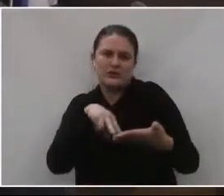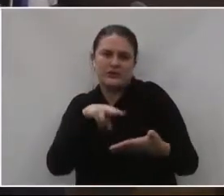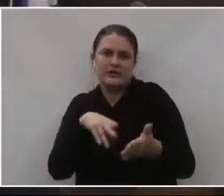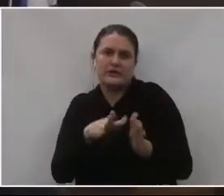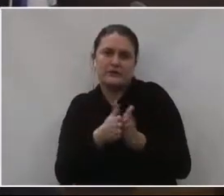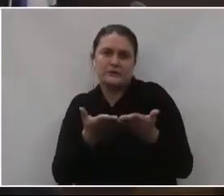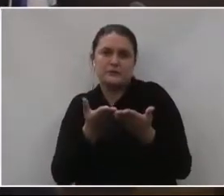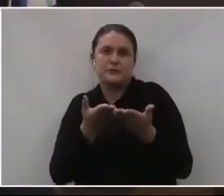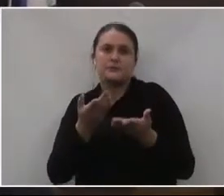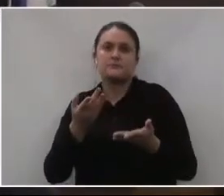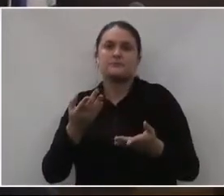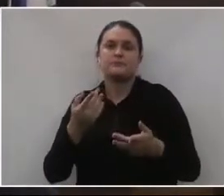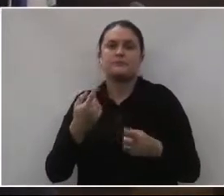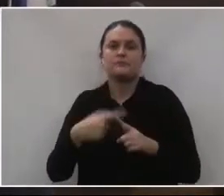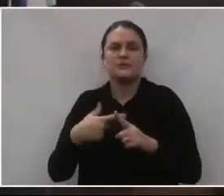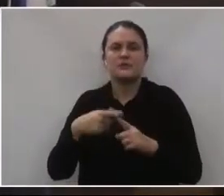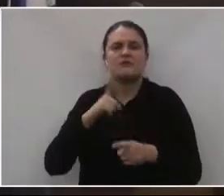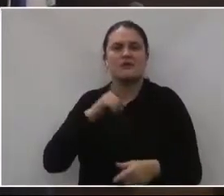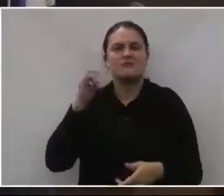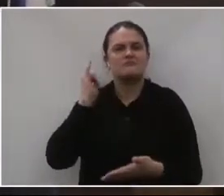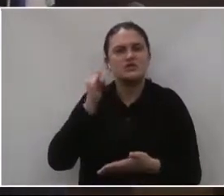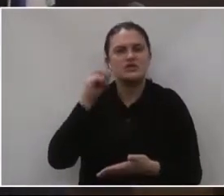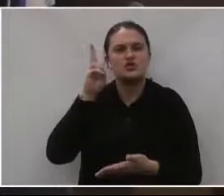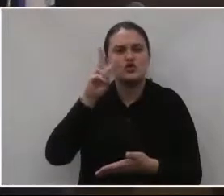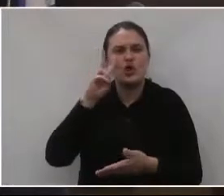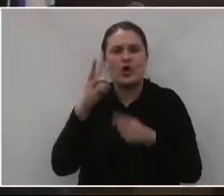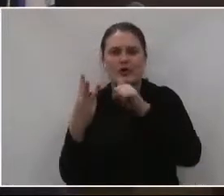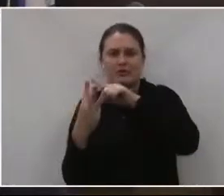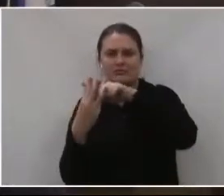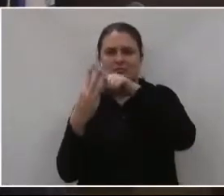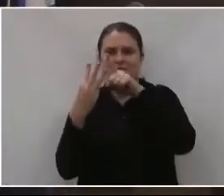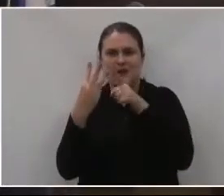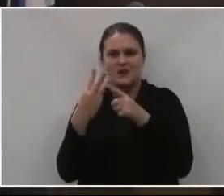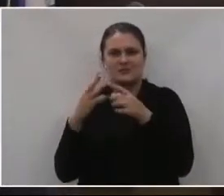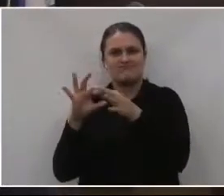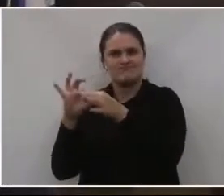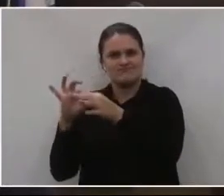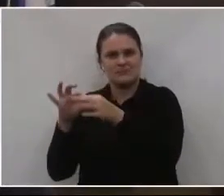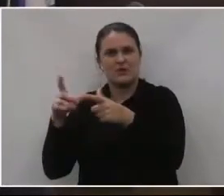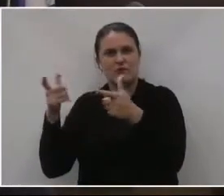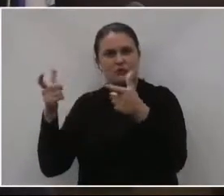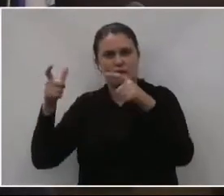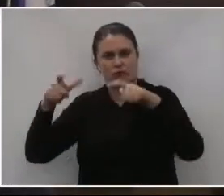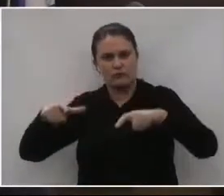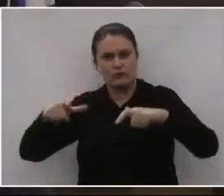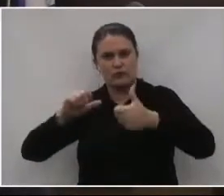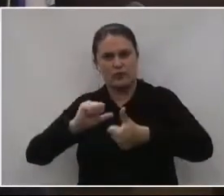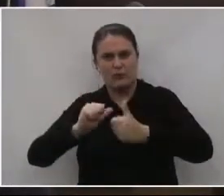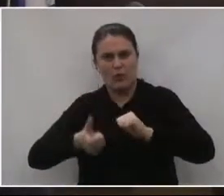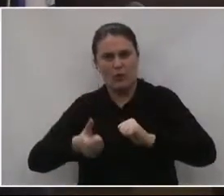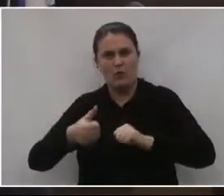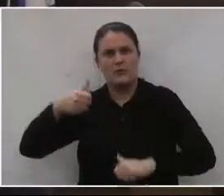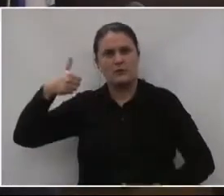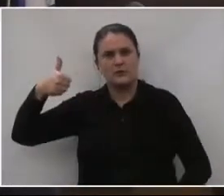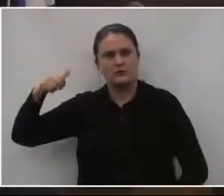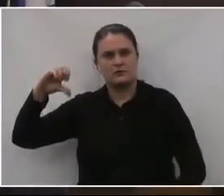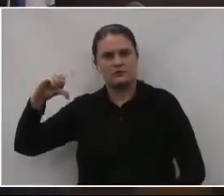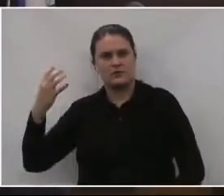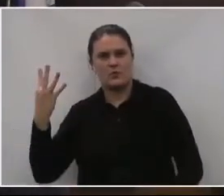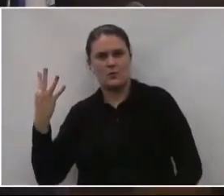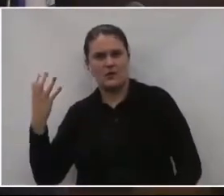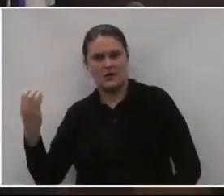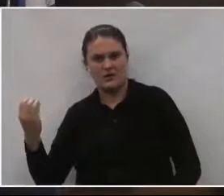Ele conta a história das três ligas de futebol que nós tivemos desde 1940,